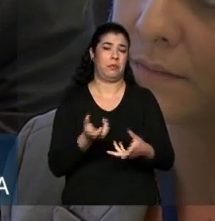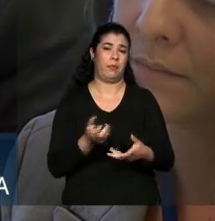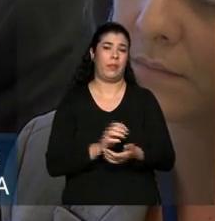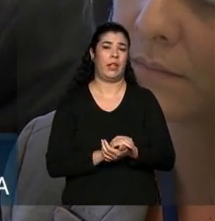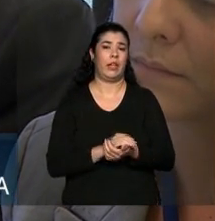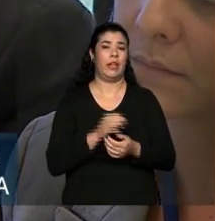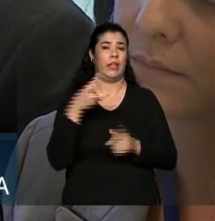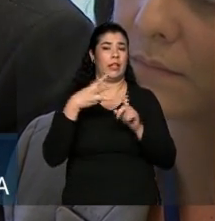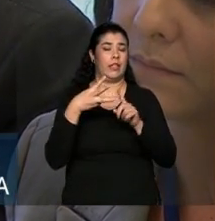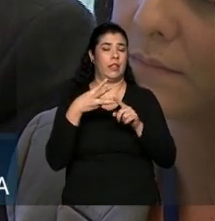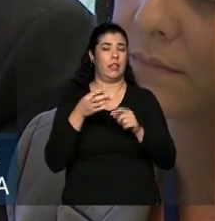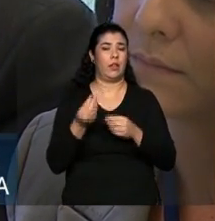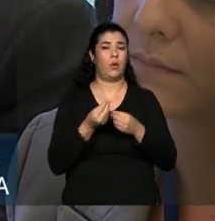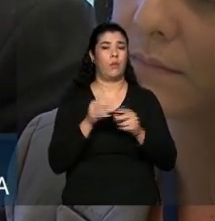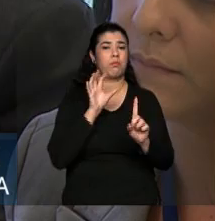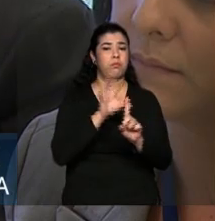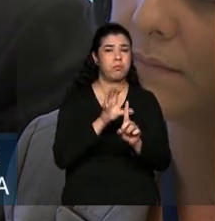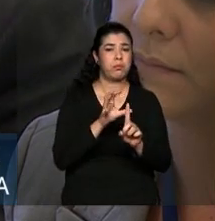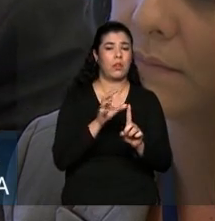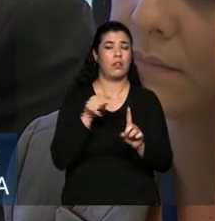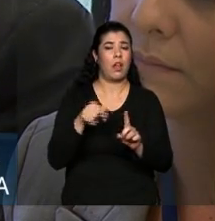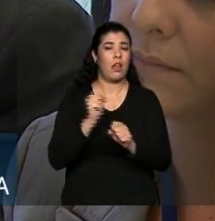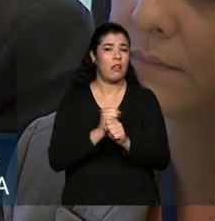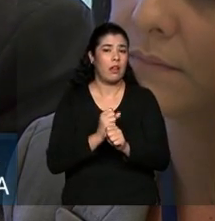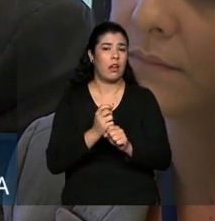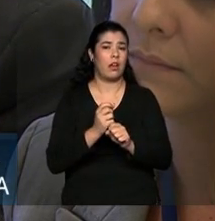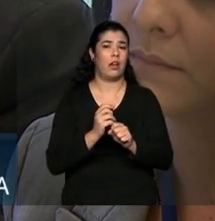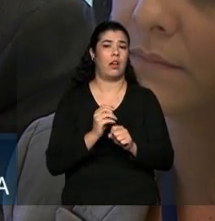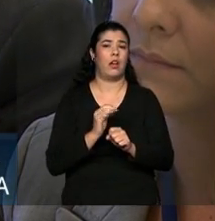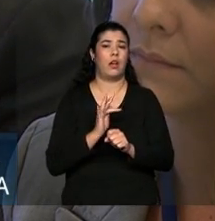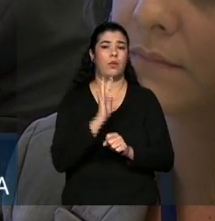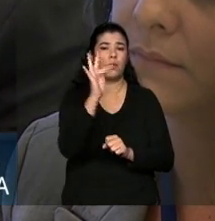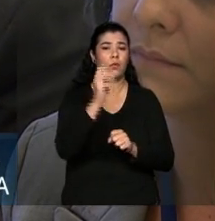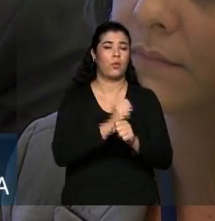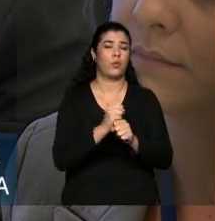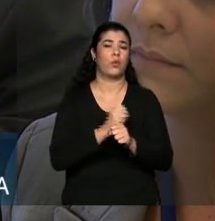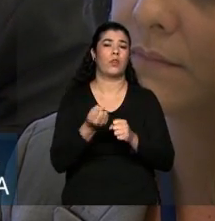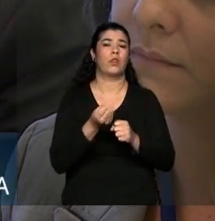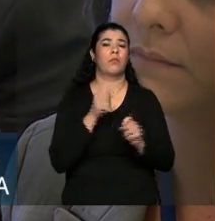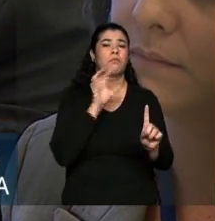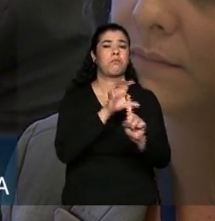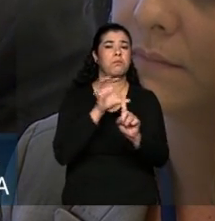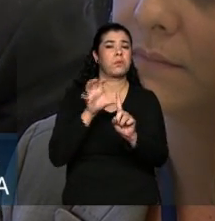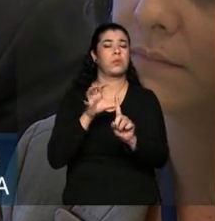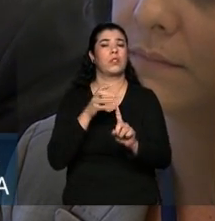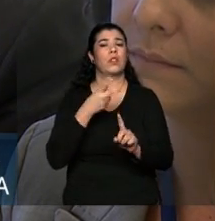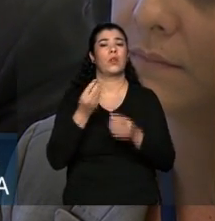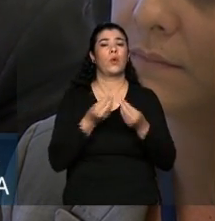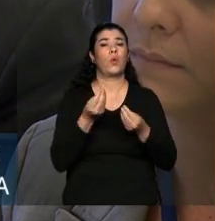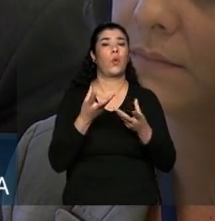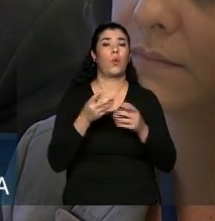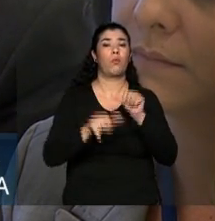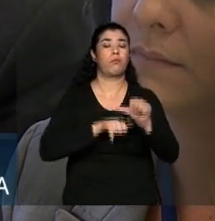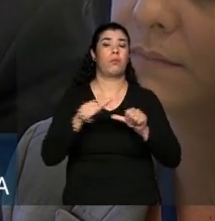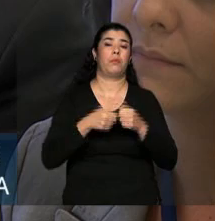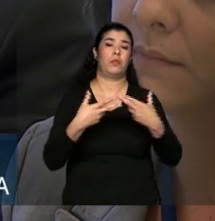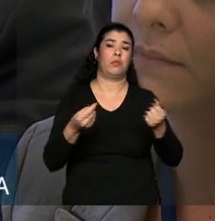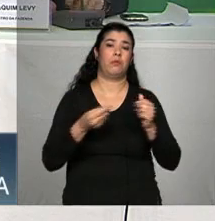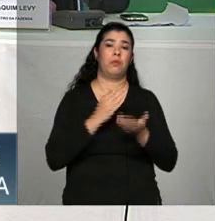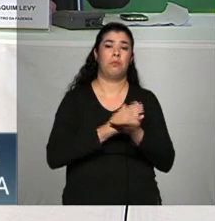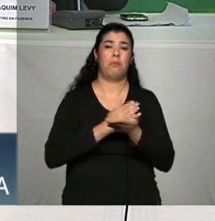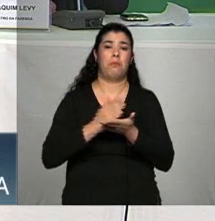o impacto que pode ter no primário, este ano, próximo ano, 2017 também. Que tipo de impacto podemos ver com esta nova medida de progressividade?